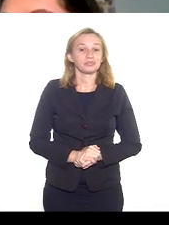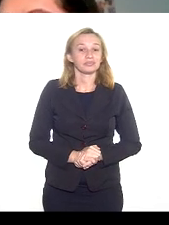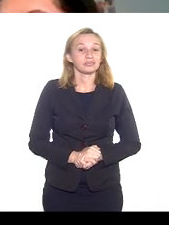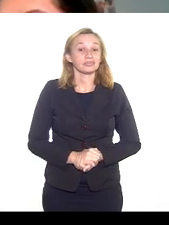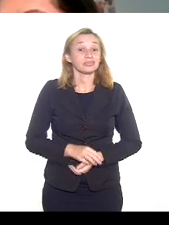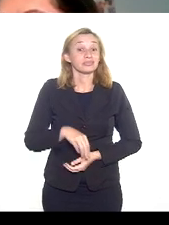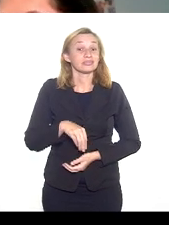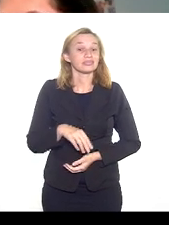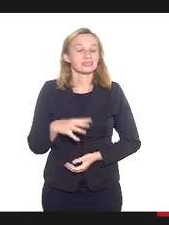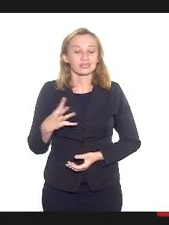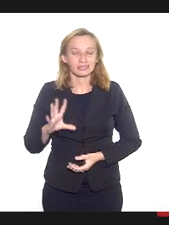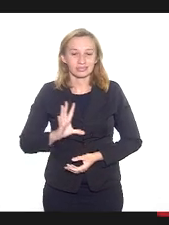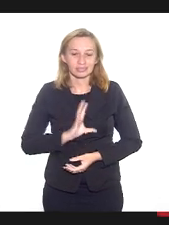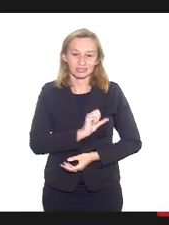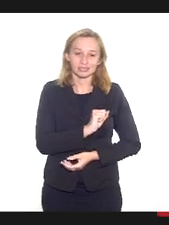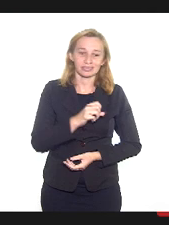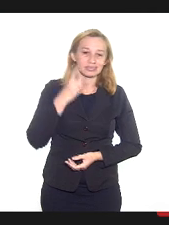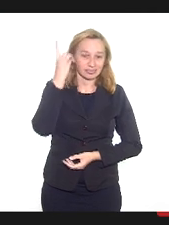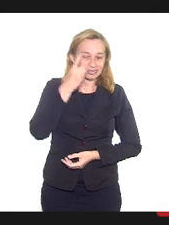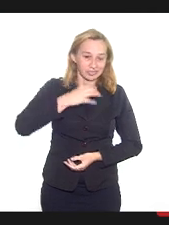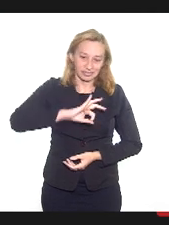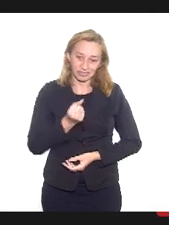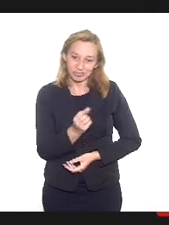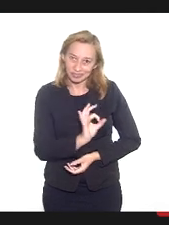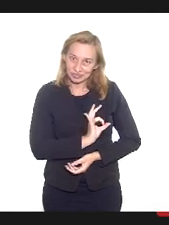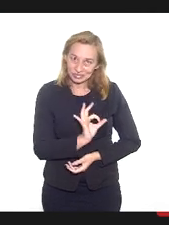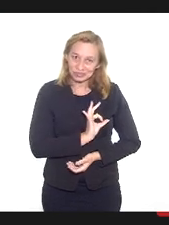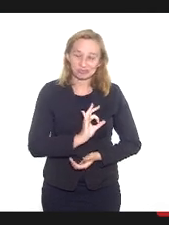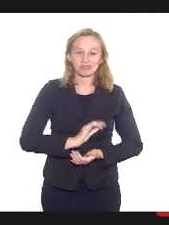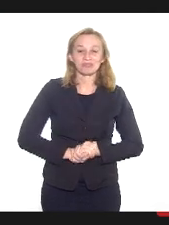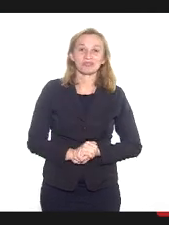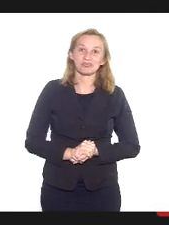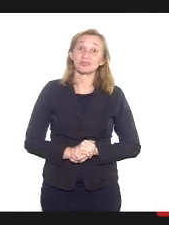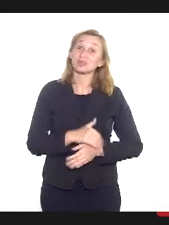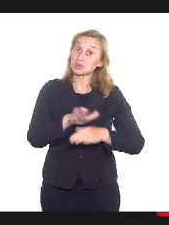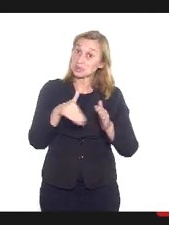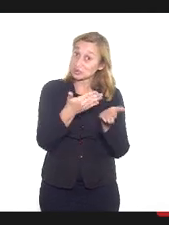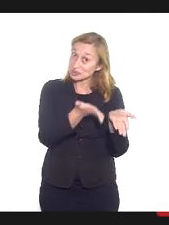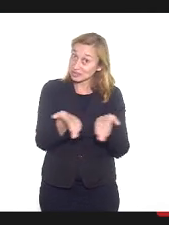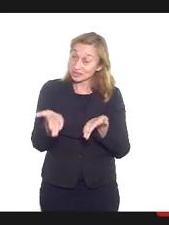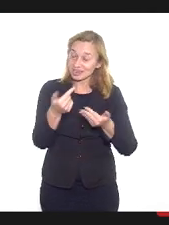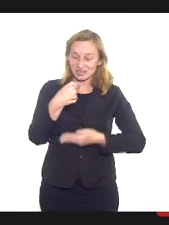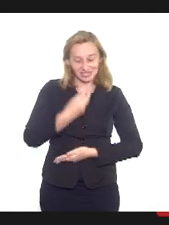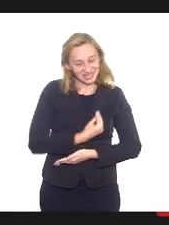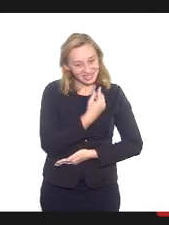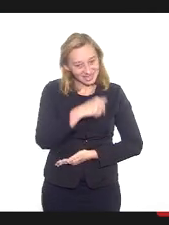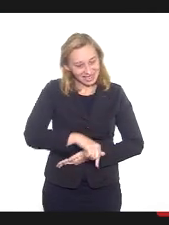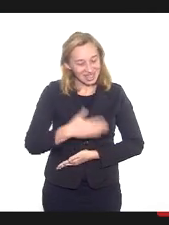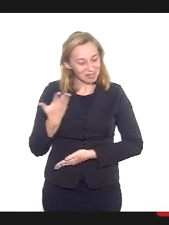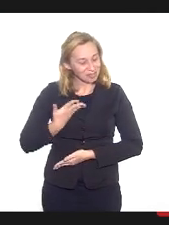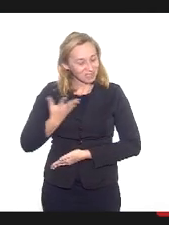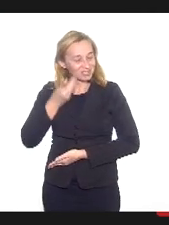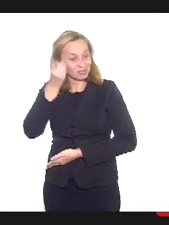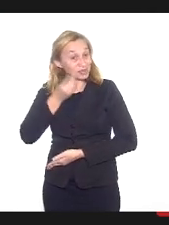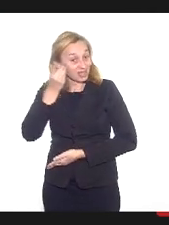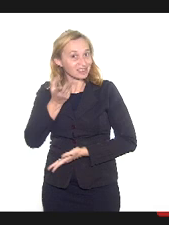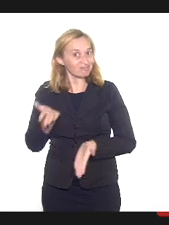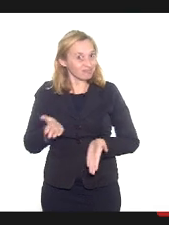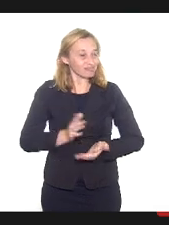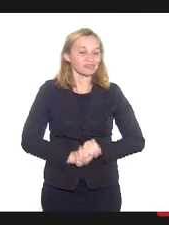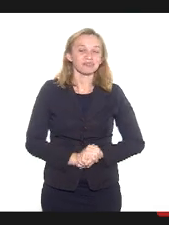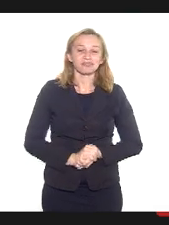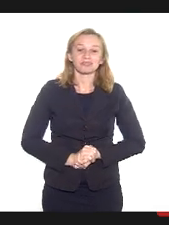queridíssima deputada Marta Rocha, todos e todas aqui presentes, colegas deputados, deputadas,